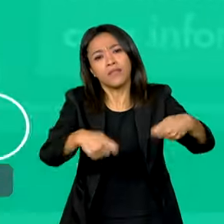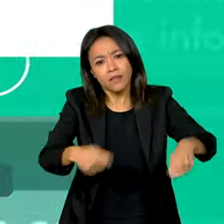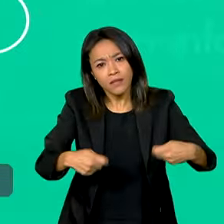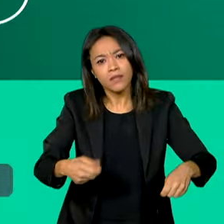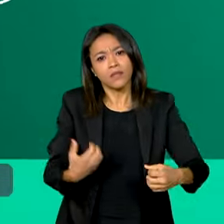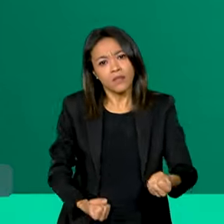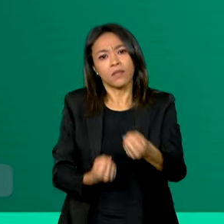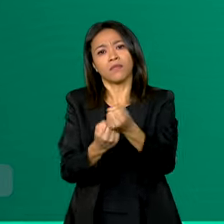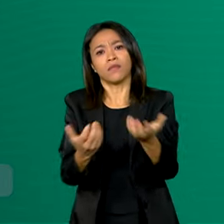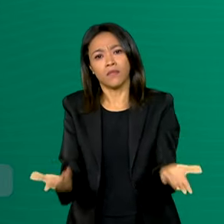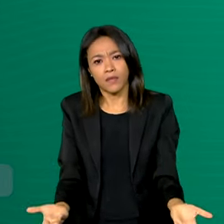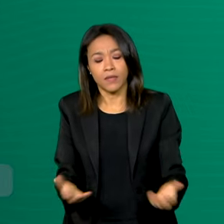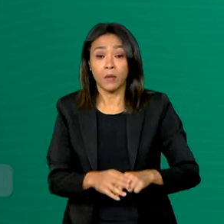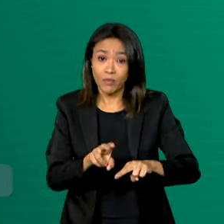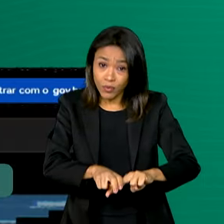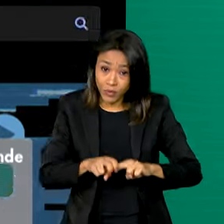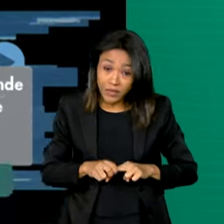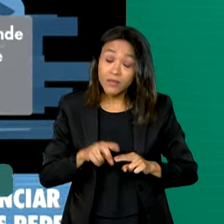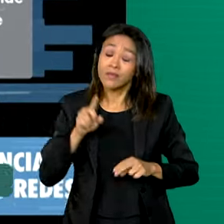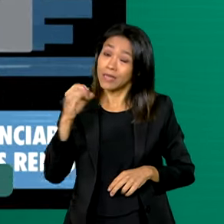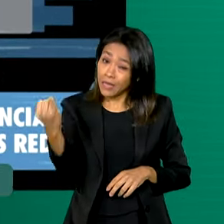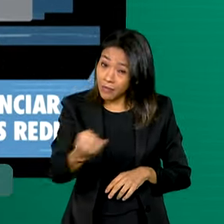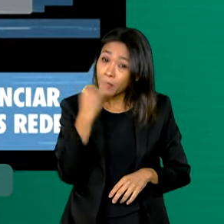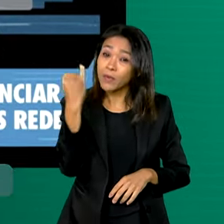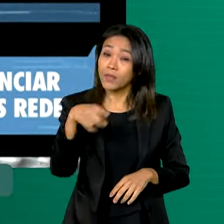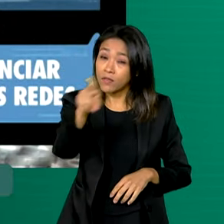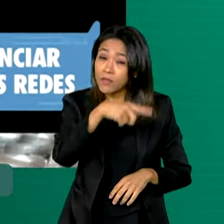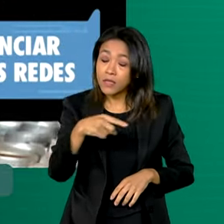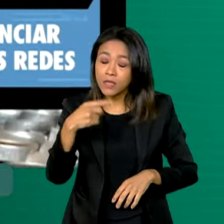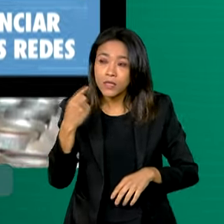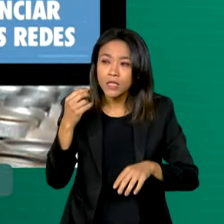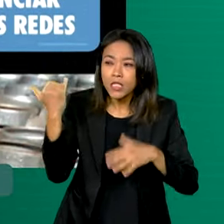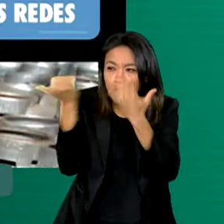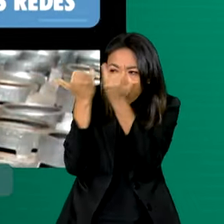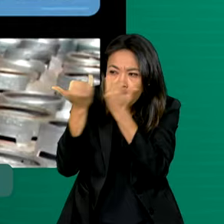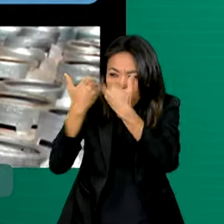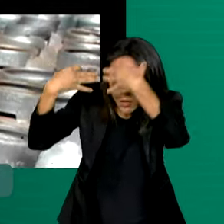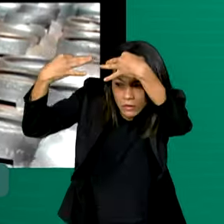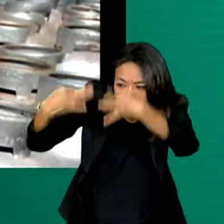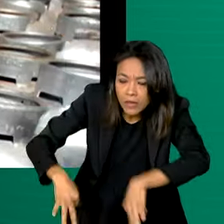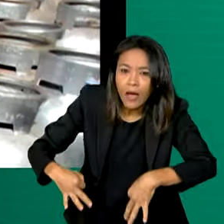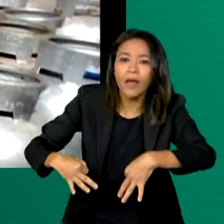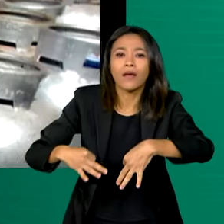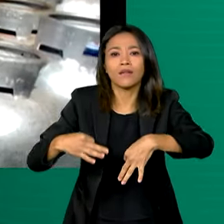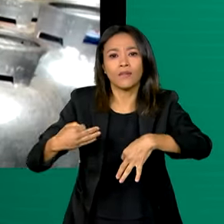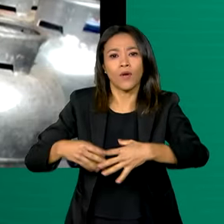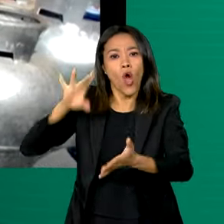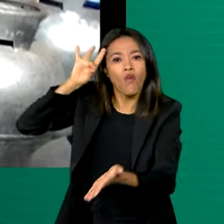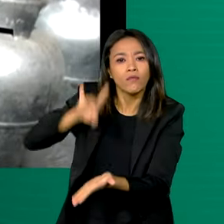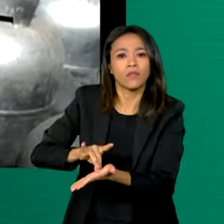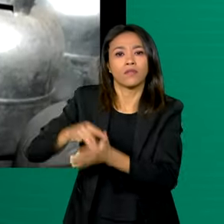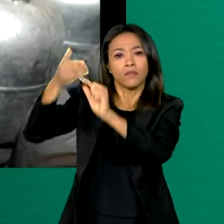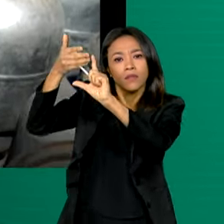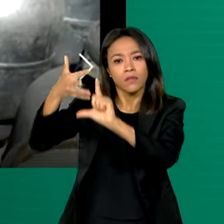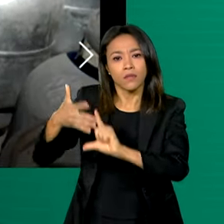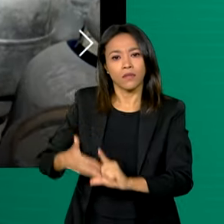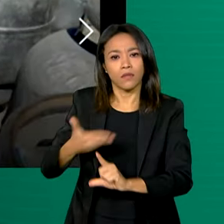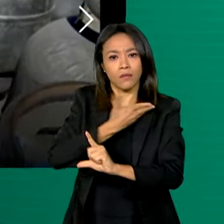benefícios. Por isso, é importante se manter informado por meio de canais oficiais.